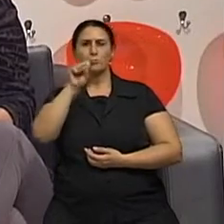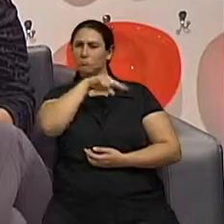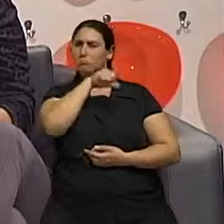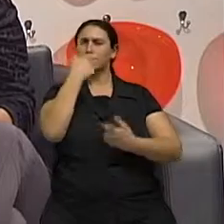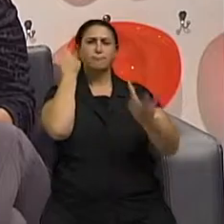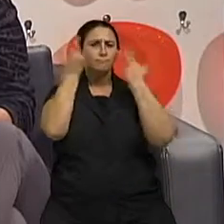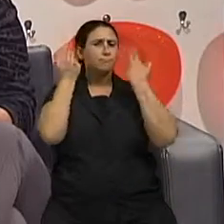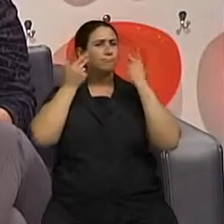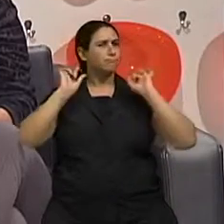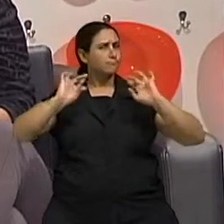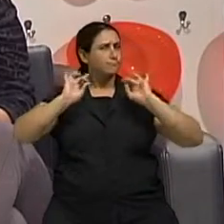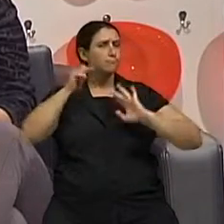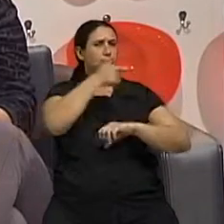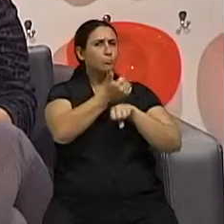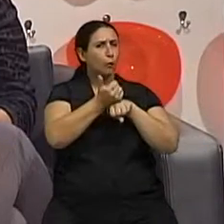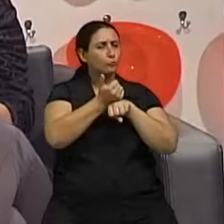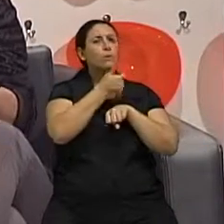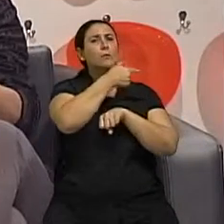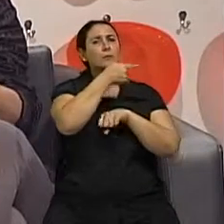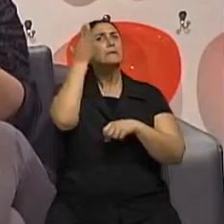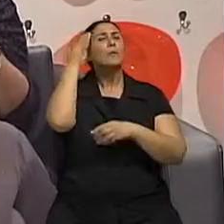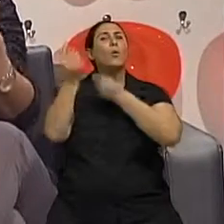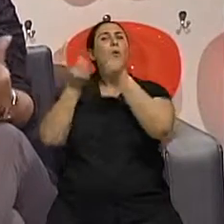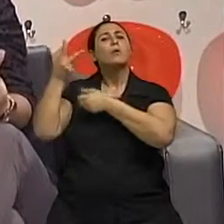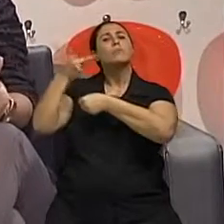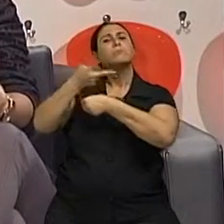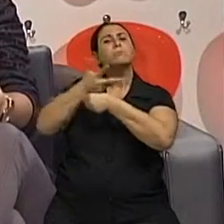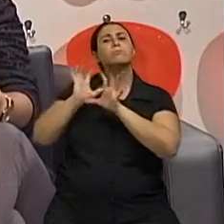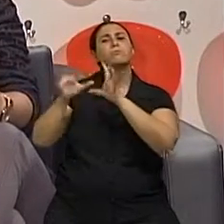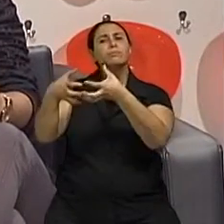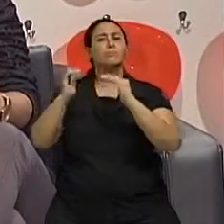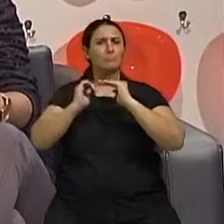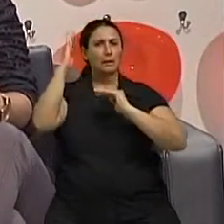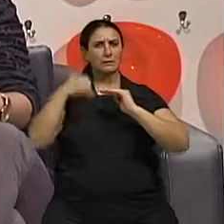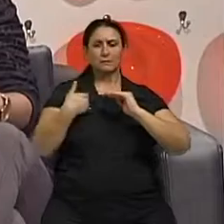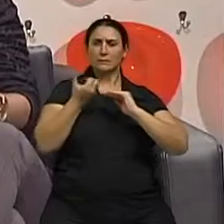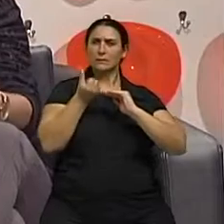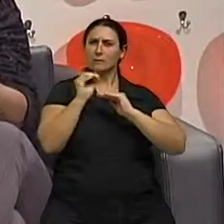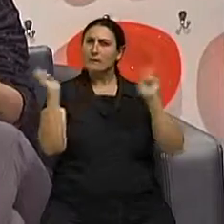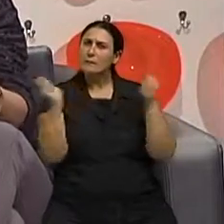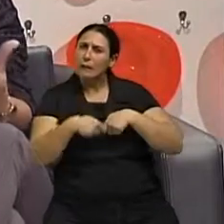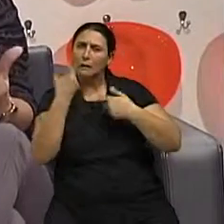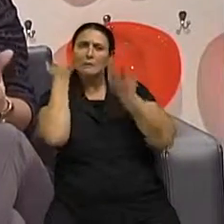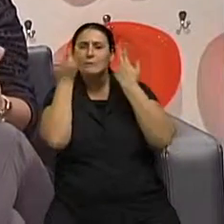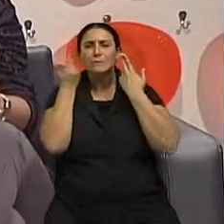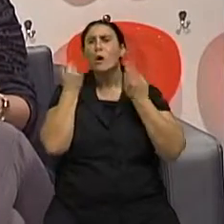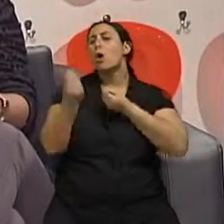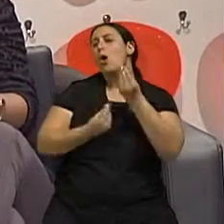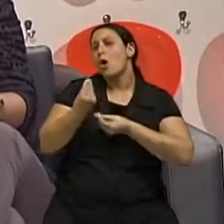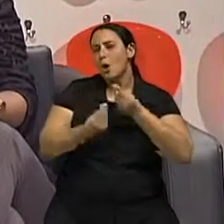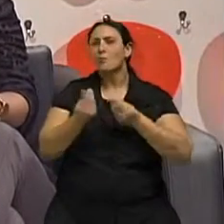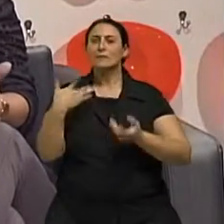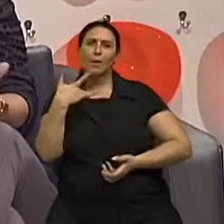cirurgia plástica na terceira idade, ou seja, depois dos 60. Como é que a gente pode fazer isso? A gente falou no primeiro bloco